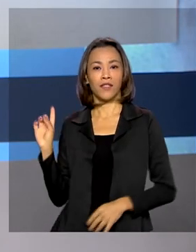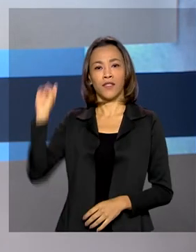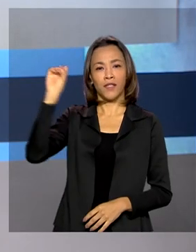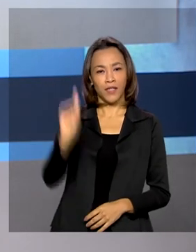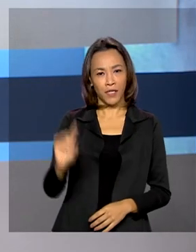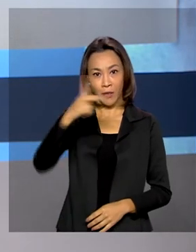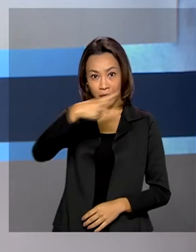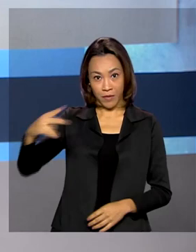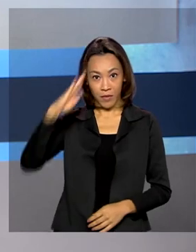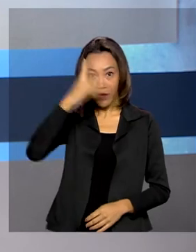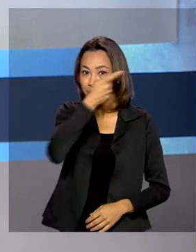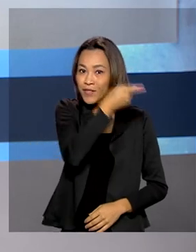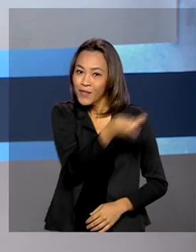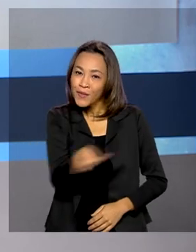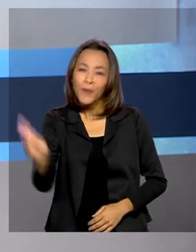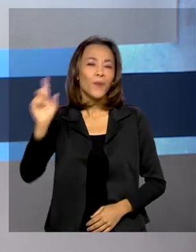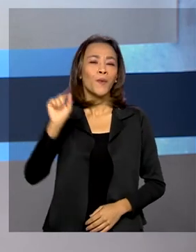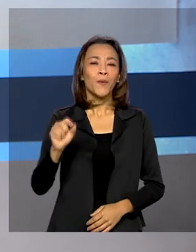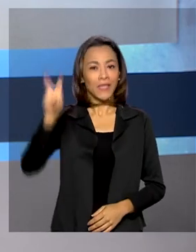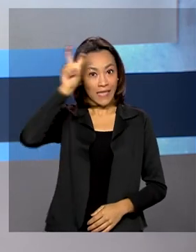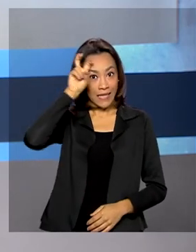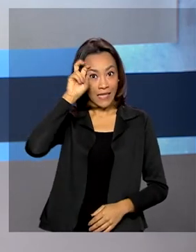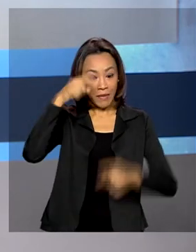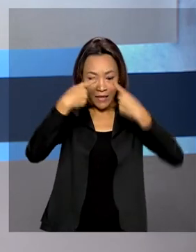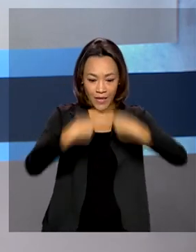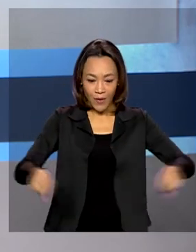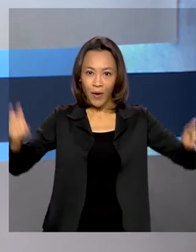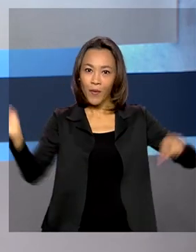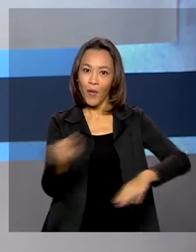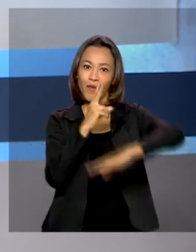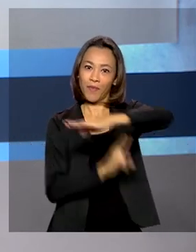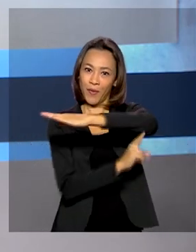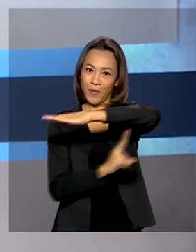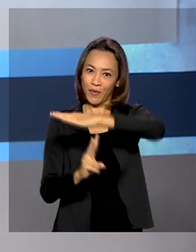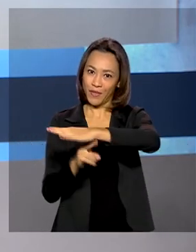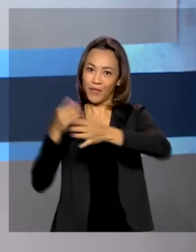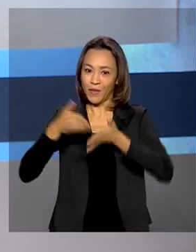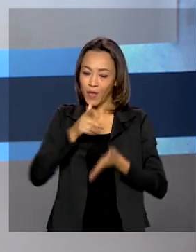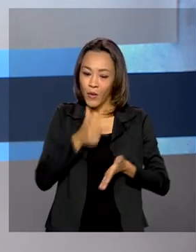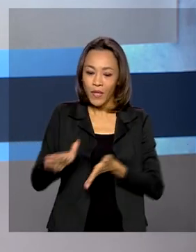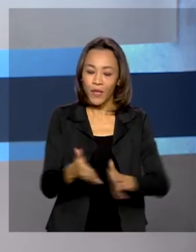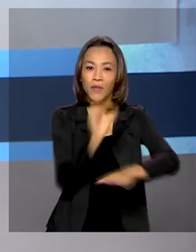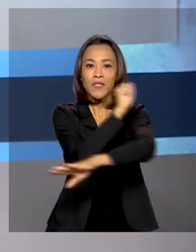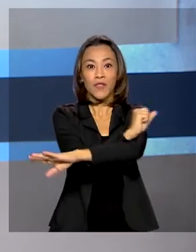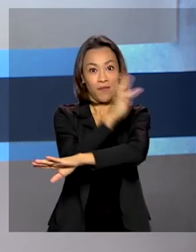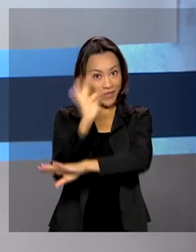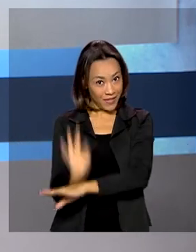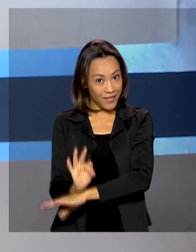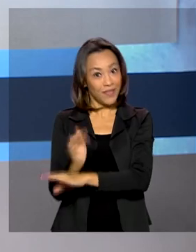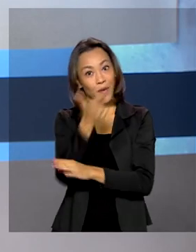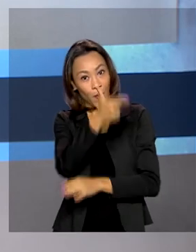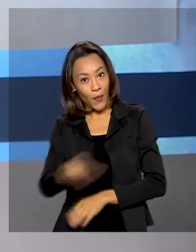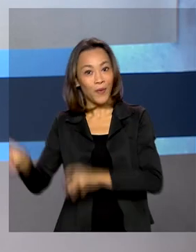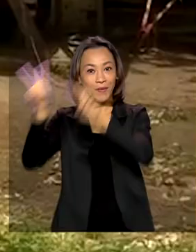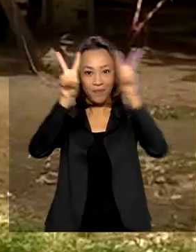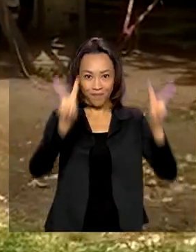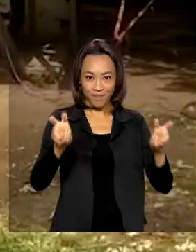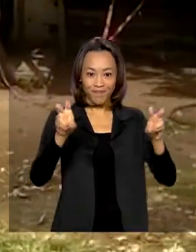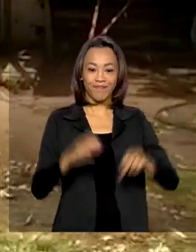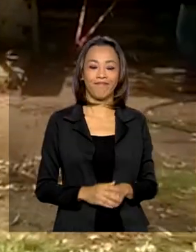-feira para inaugurar uma nova ponte sobre o rio São Francisco. Esse é um dos destaques desta edição e vamos mostrar também.